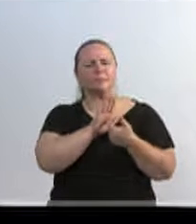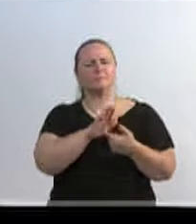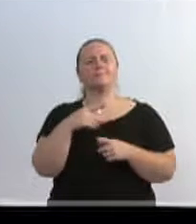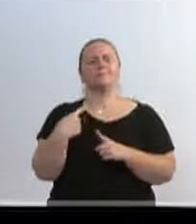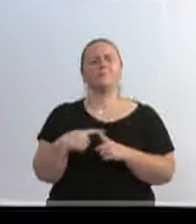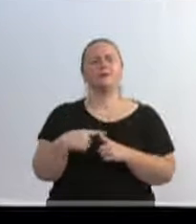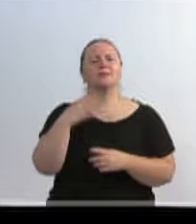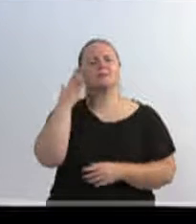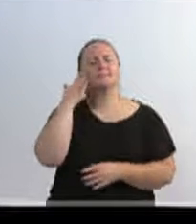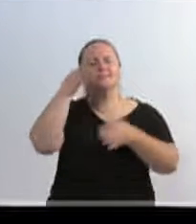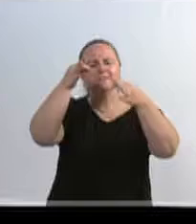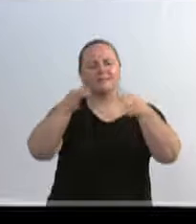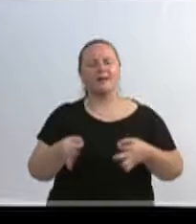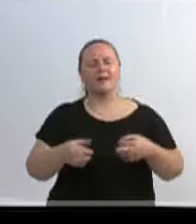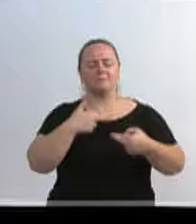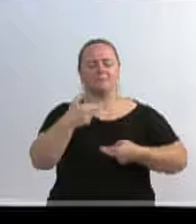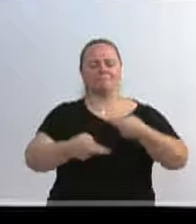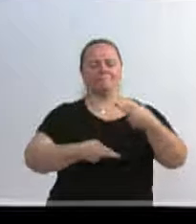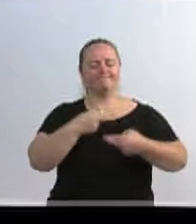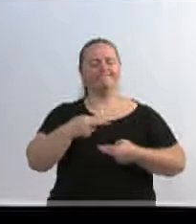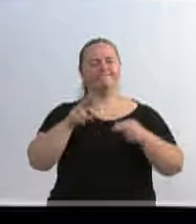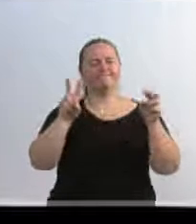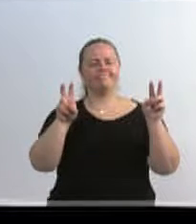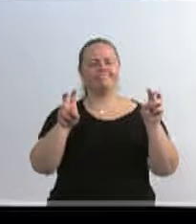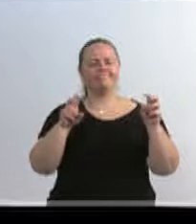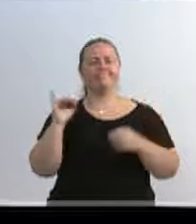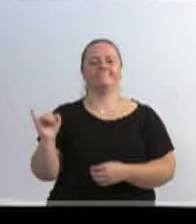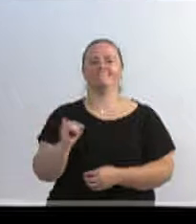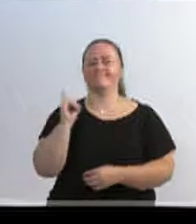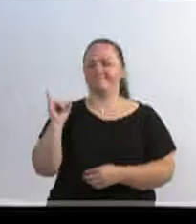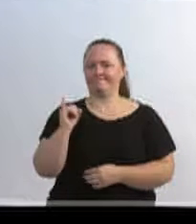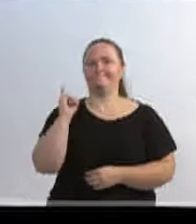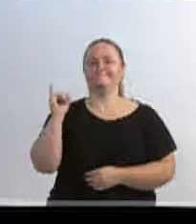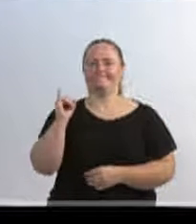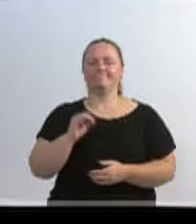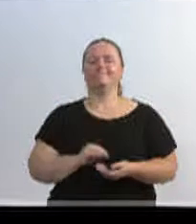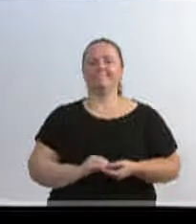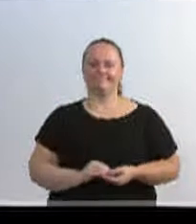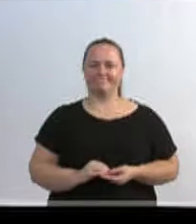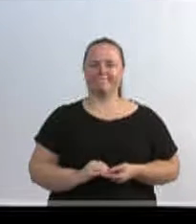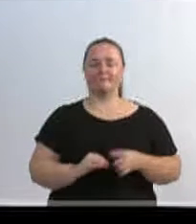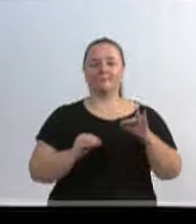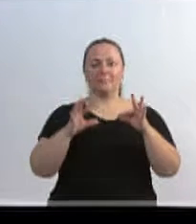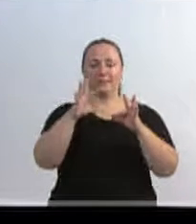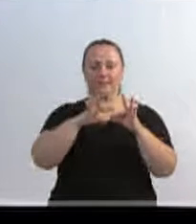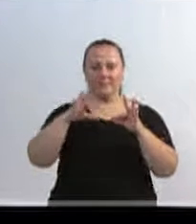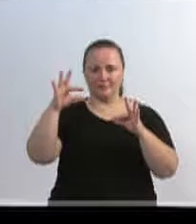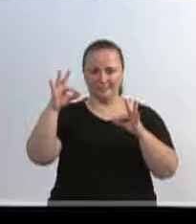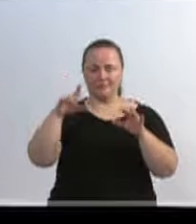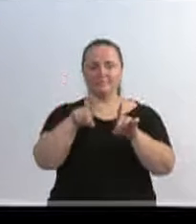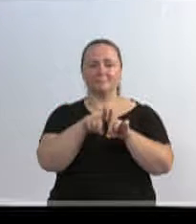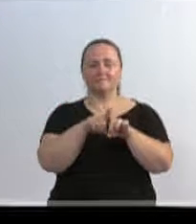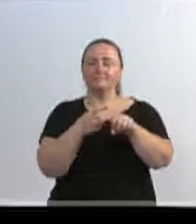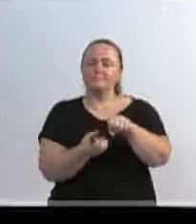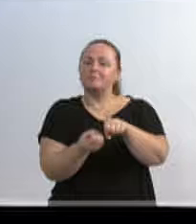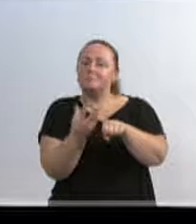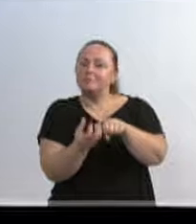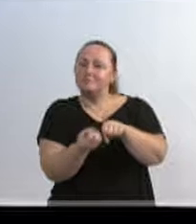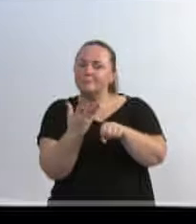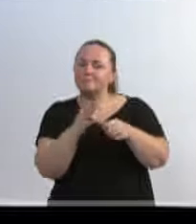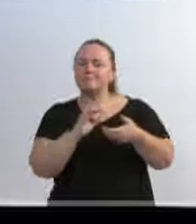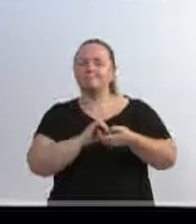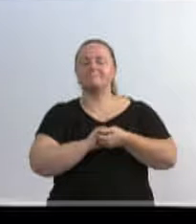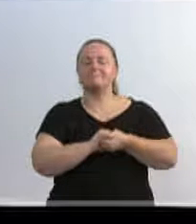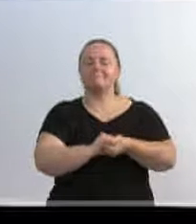a reciclagem. E quero aqui cumprimentar a FAEMA e também o Samai, que,